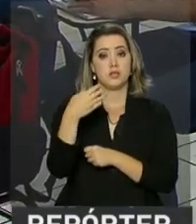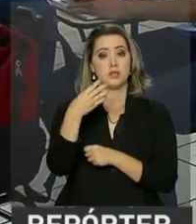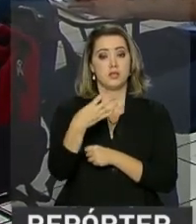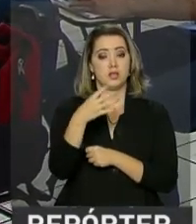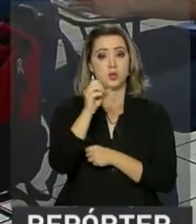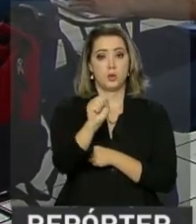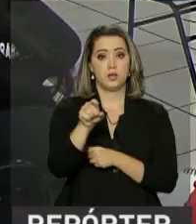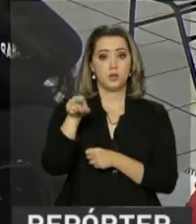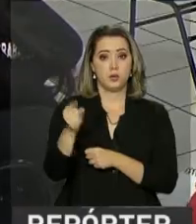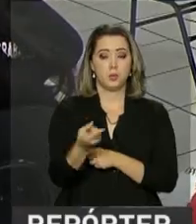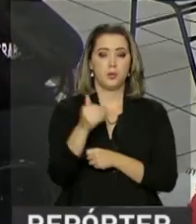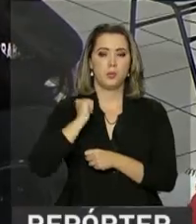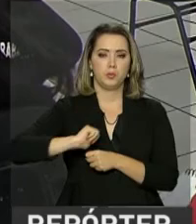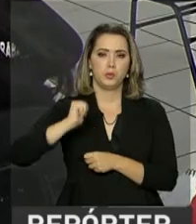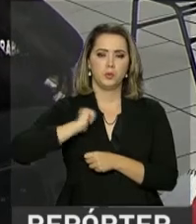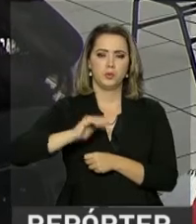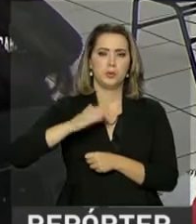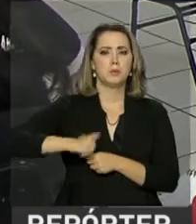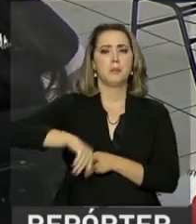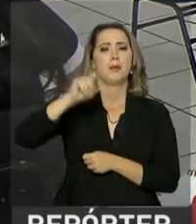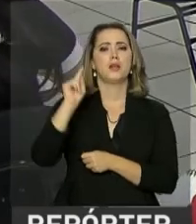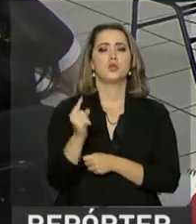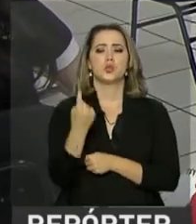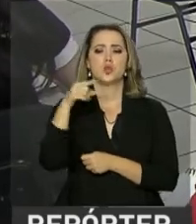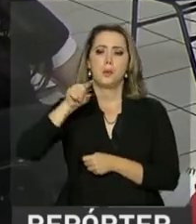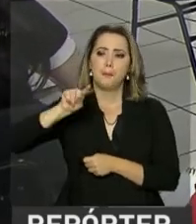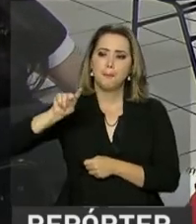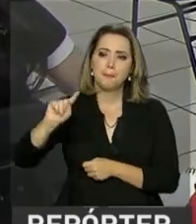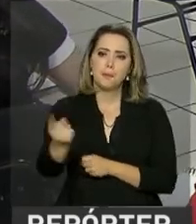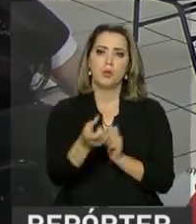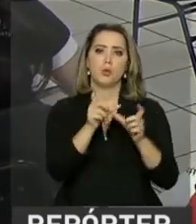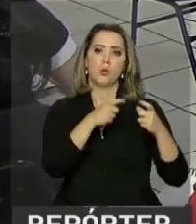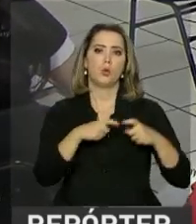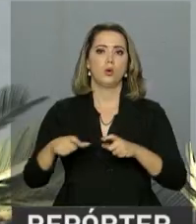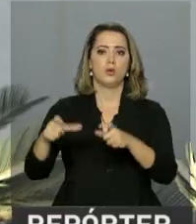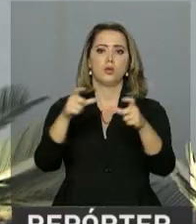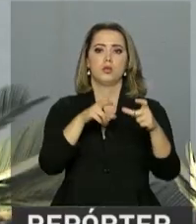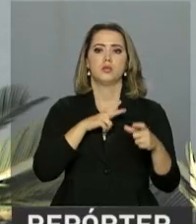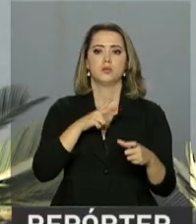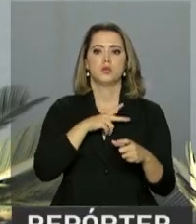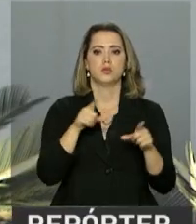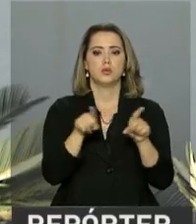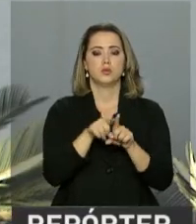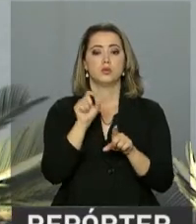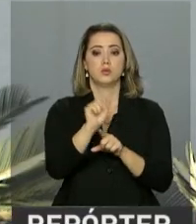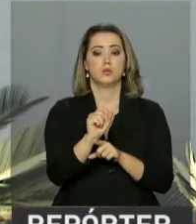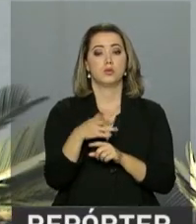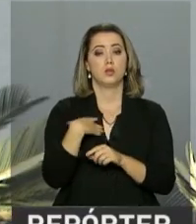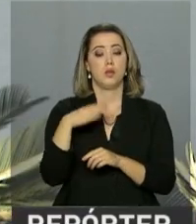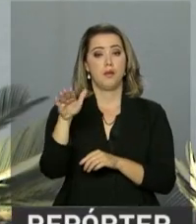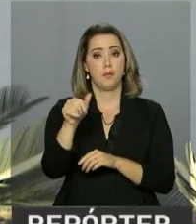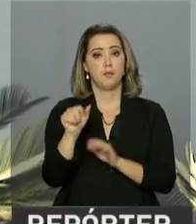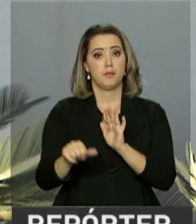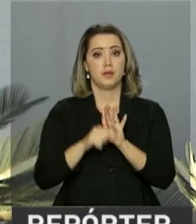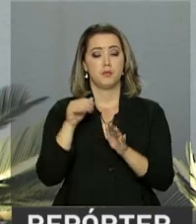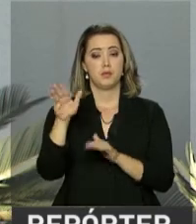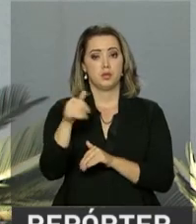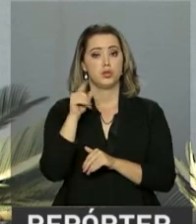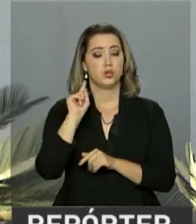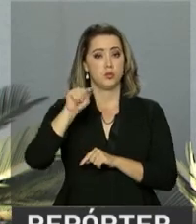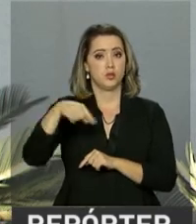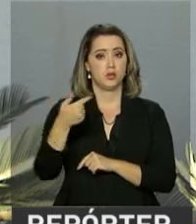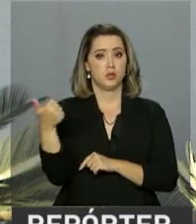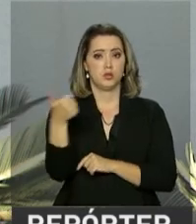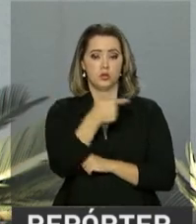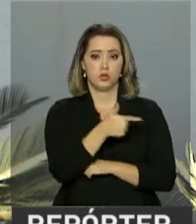bolsas de estudo em mais de mil instituições privadas de ensino superior. O resultado da primeira chamada sai no próximo